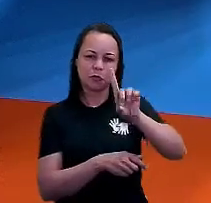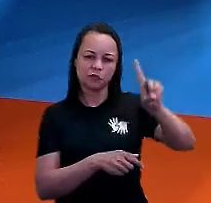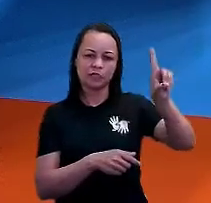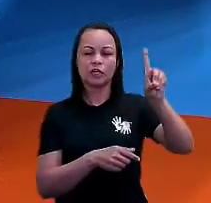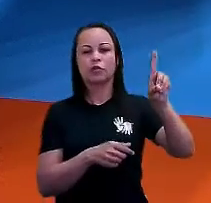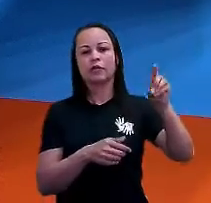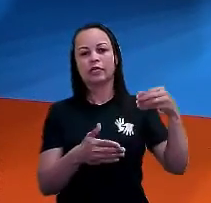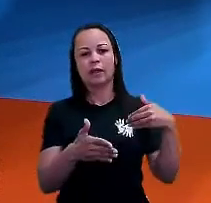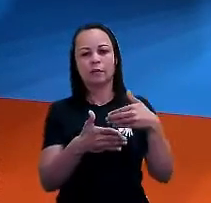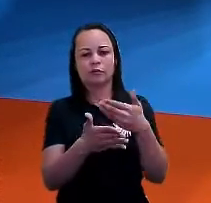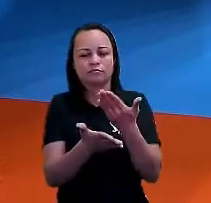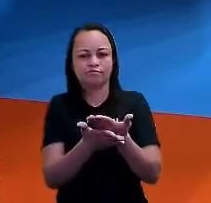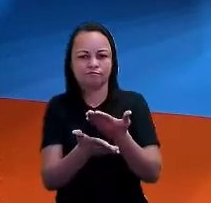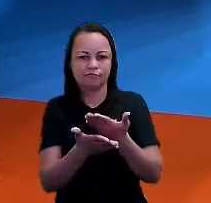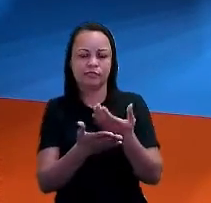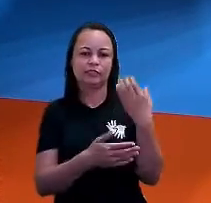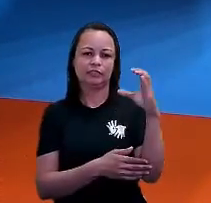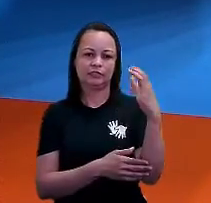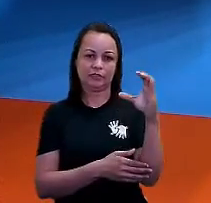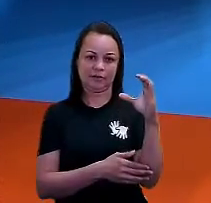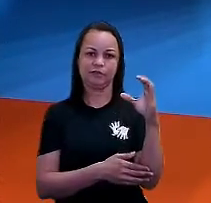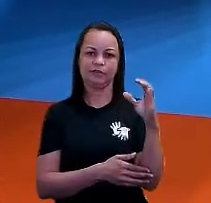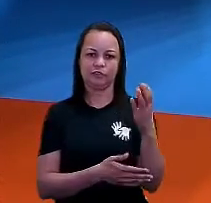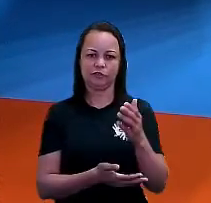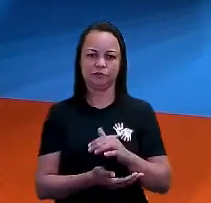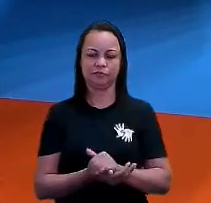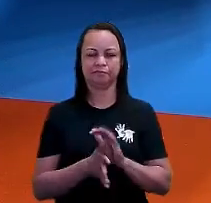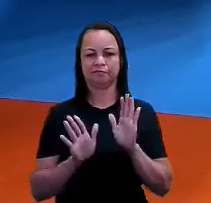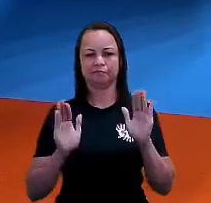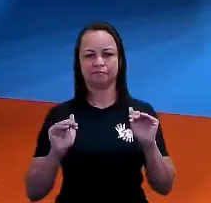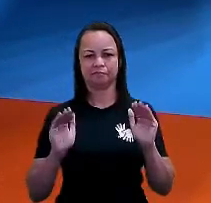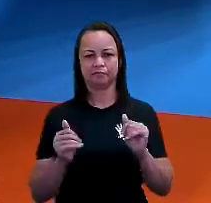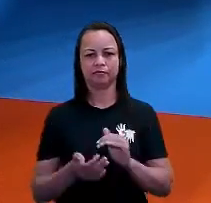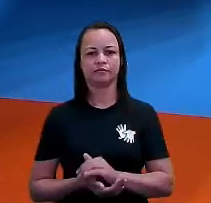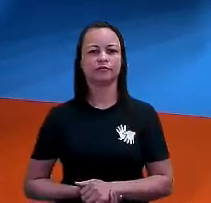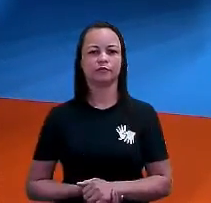e até a nossa próxima aula de ciências da natureza. Tchau, tchau.